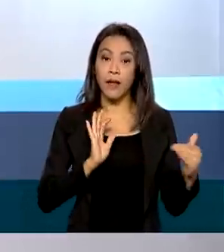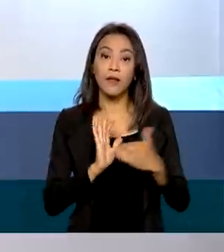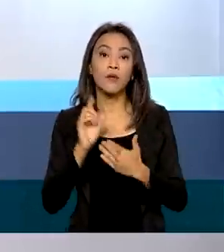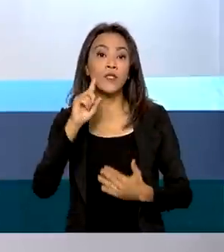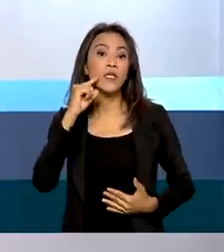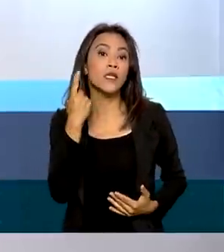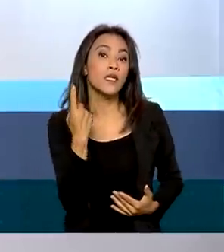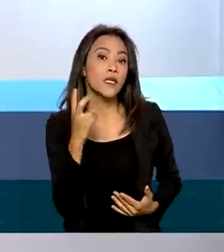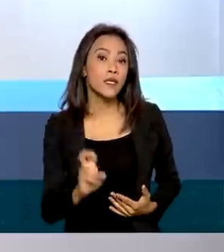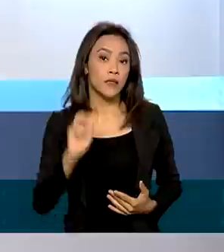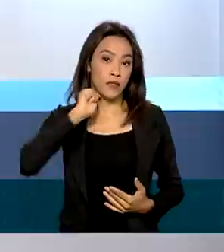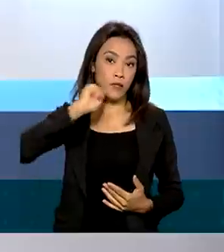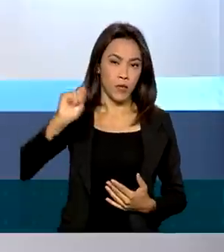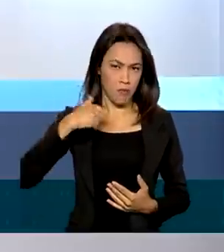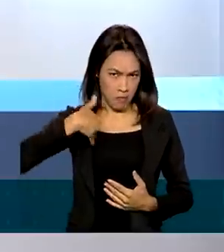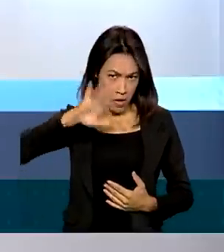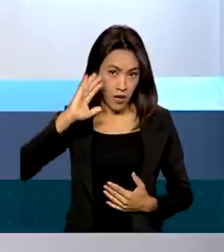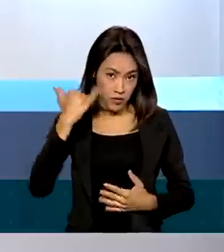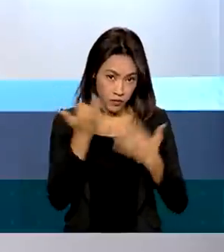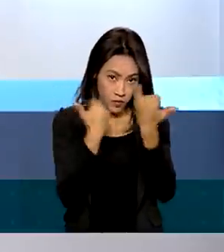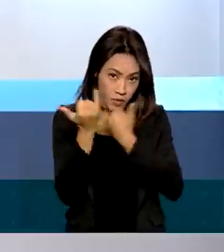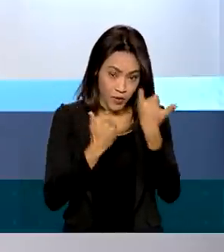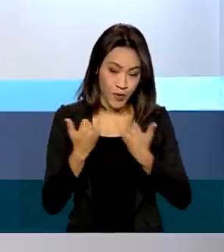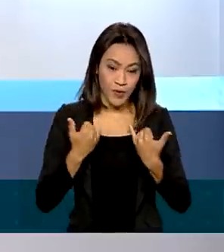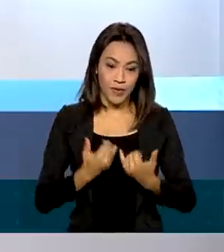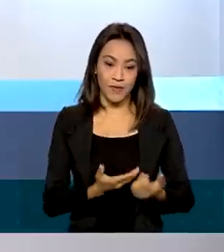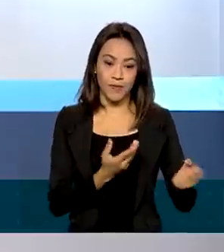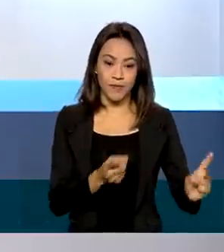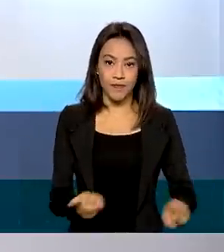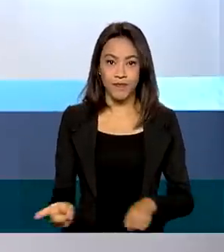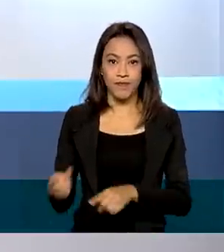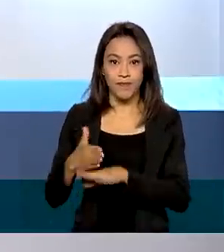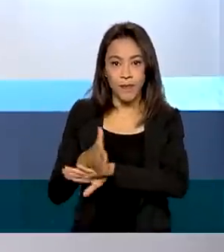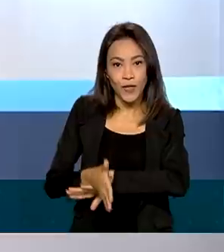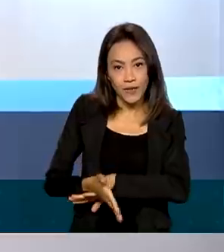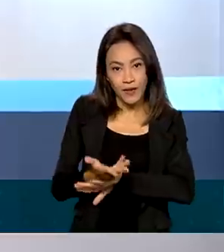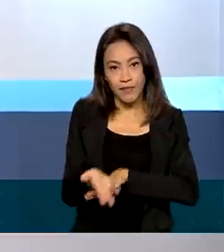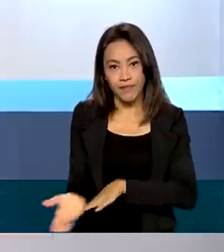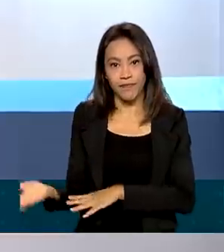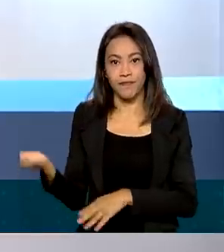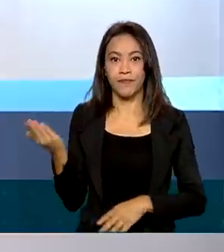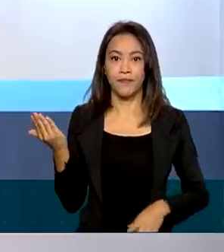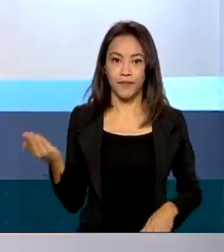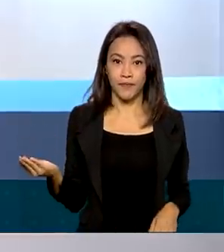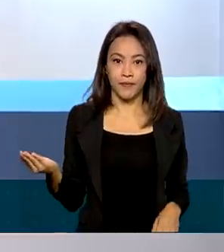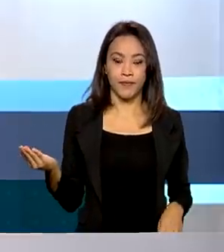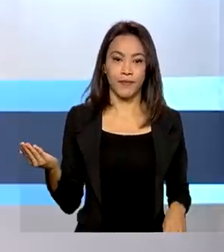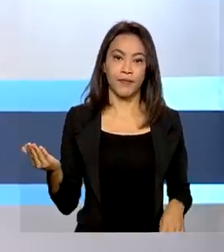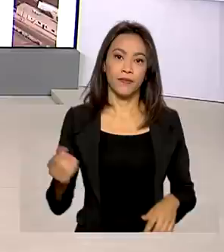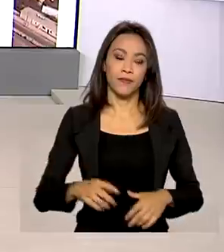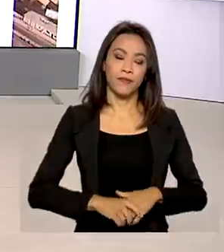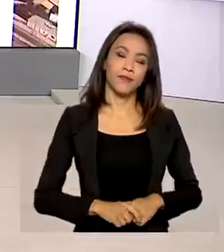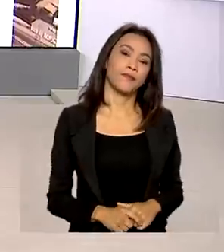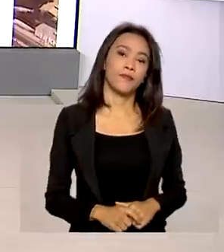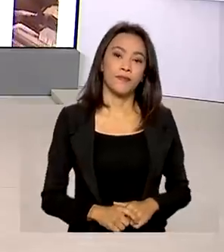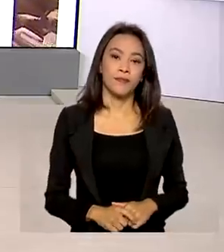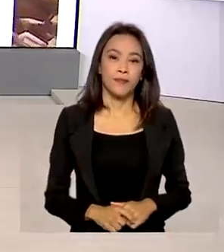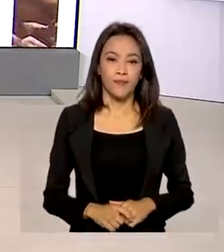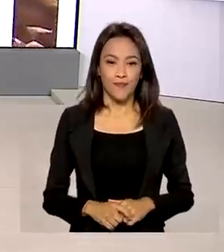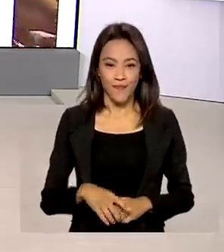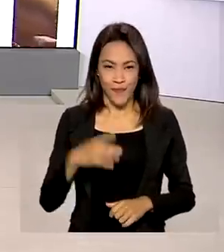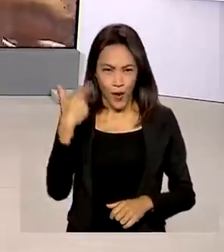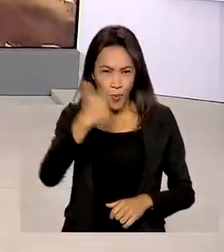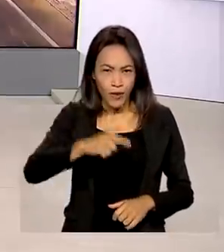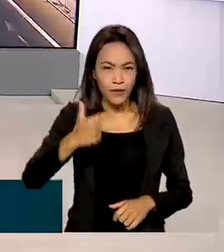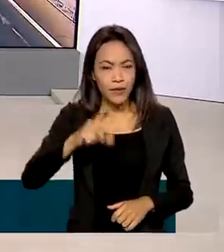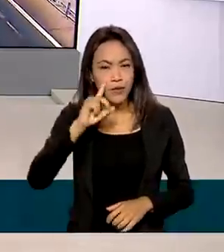abril. Para mais informações, acesse enem.inep.gov.br. Para